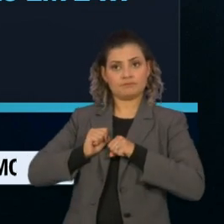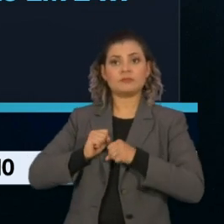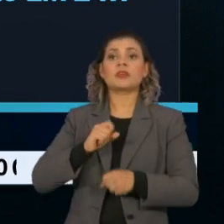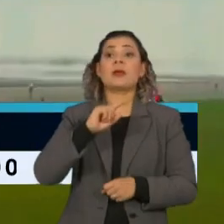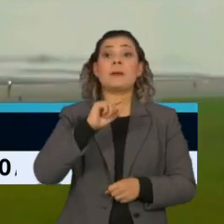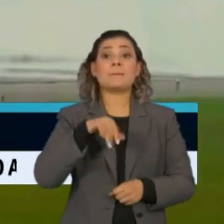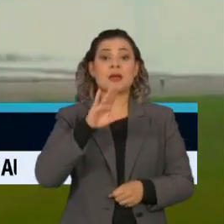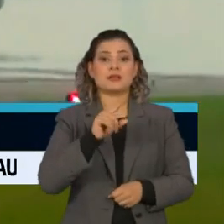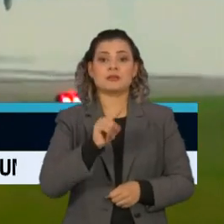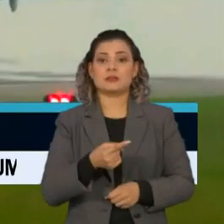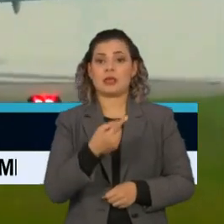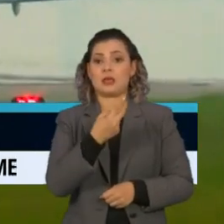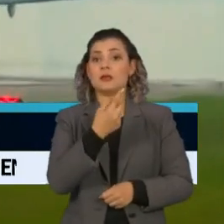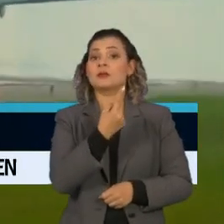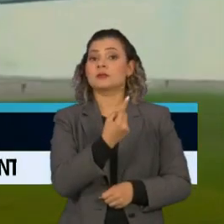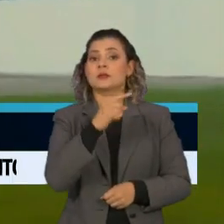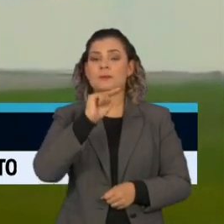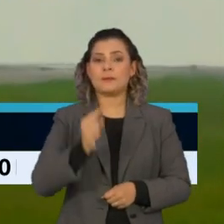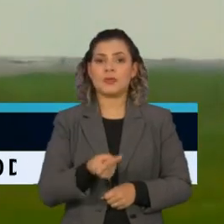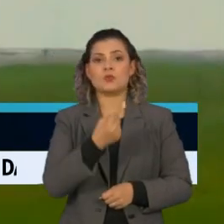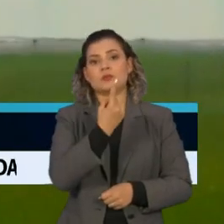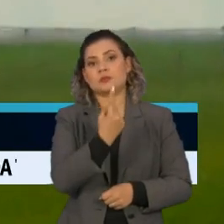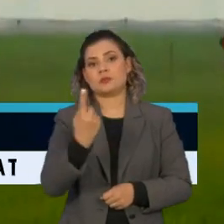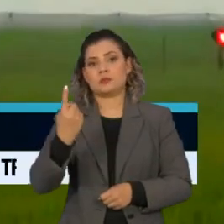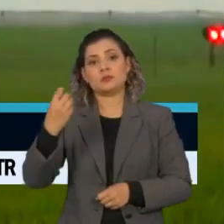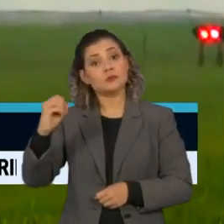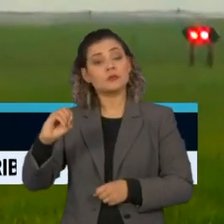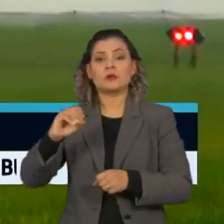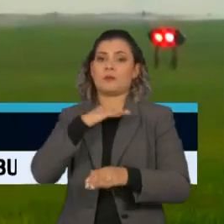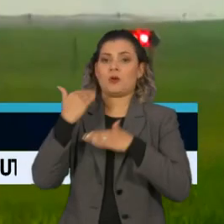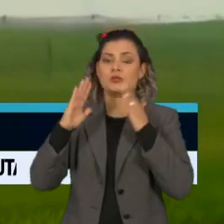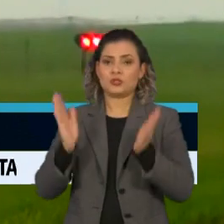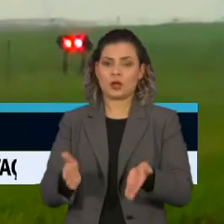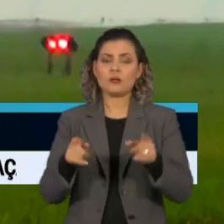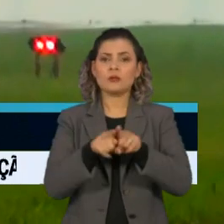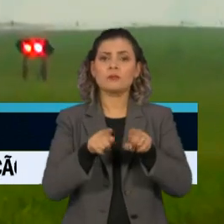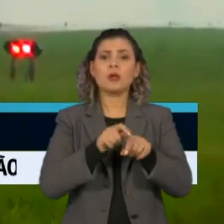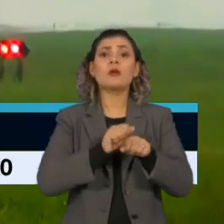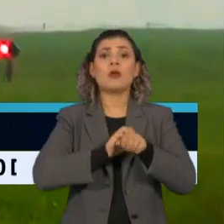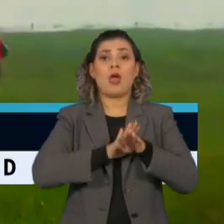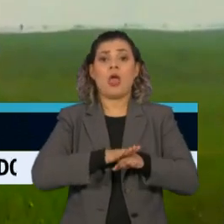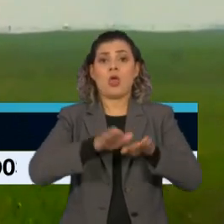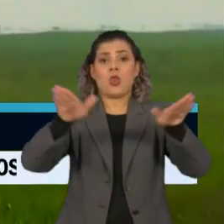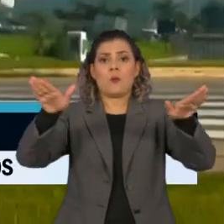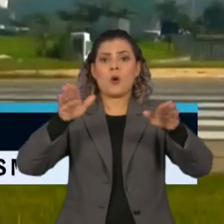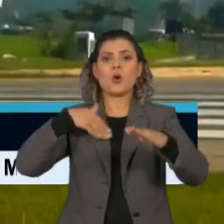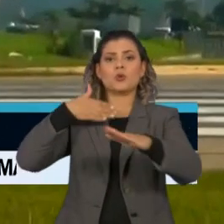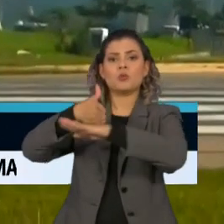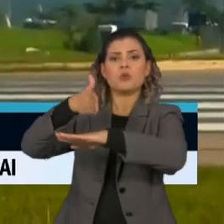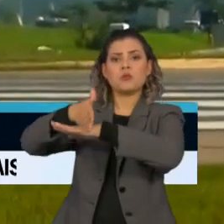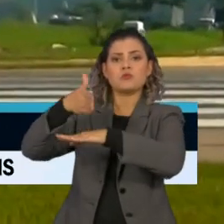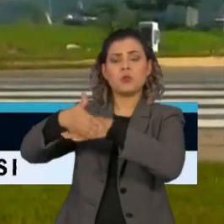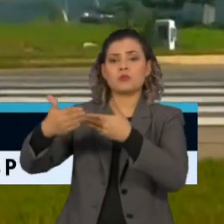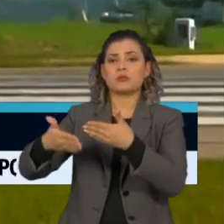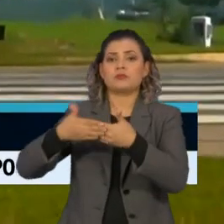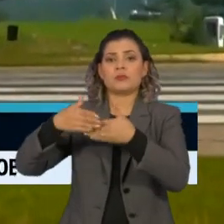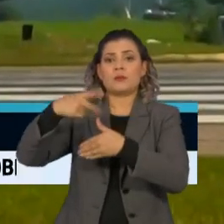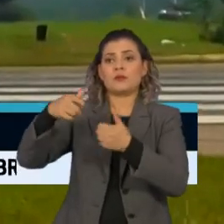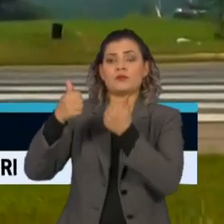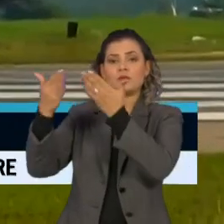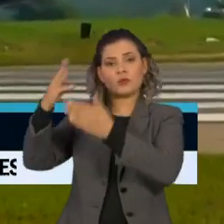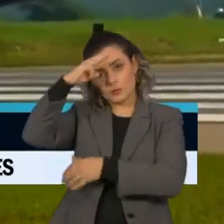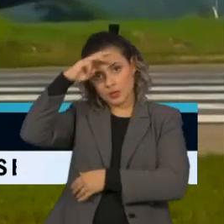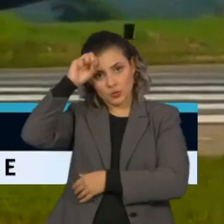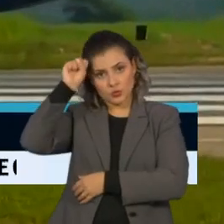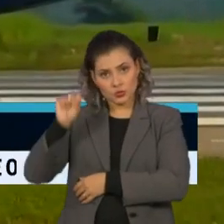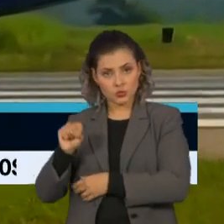mortes. O Brasil reabriu as fronteiras aéreas para estrangeiros na maioria dos aeroportos do país, com exceção dos estados do Mato